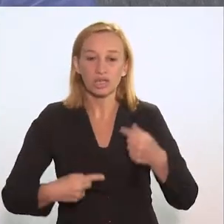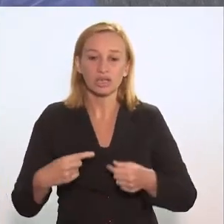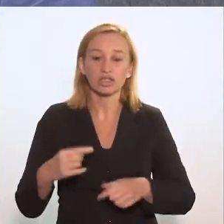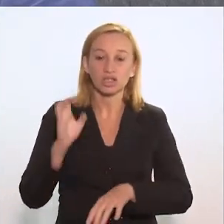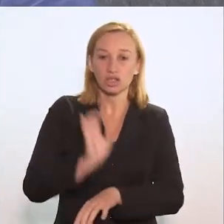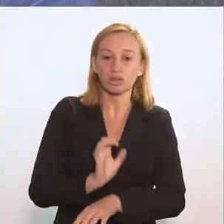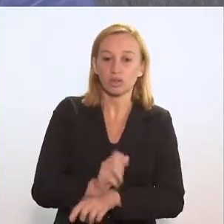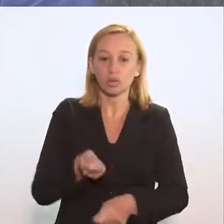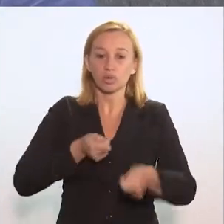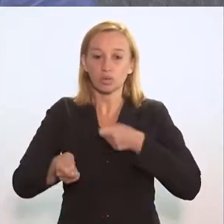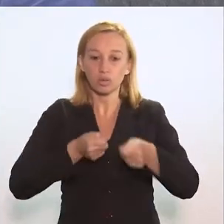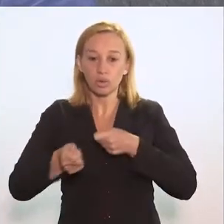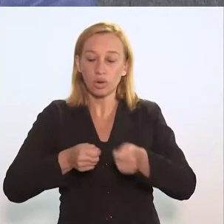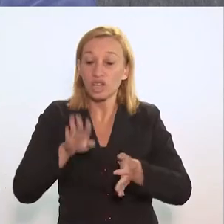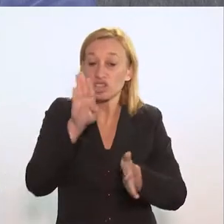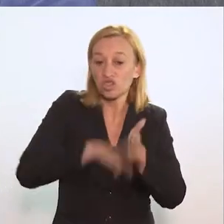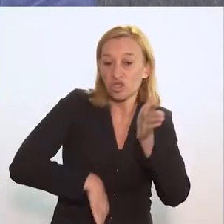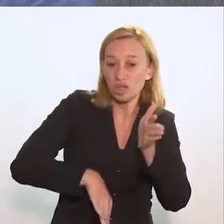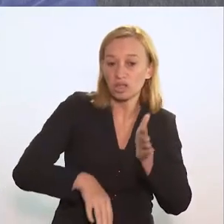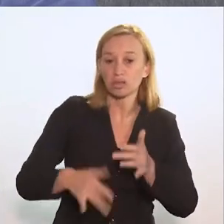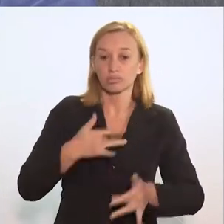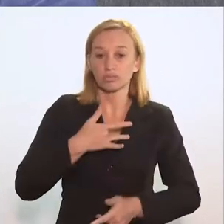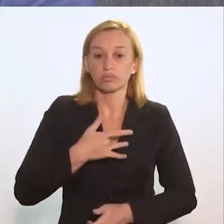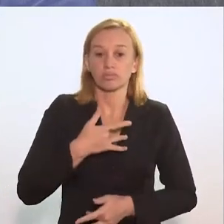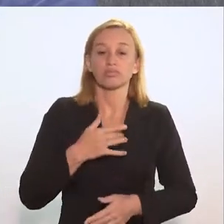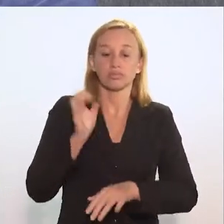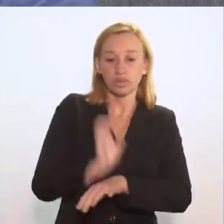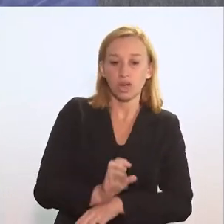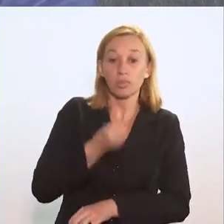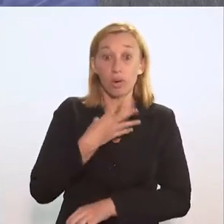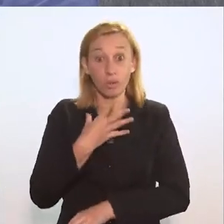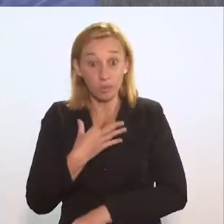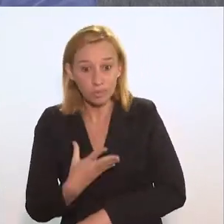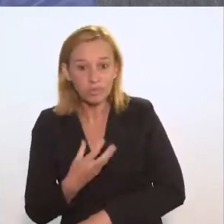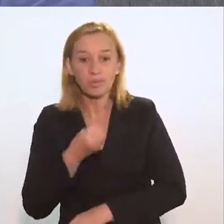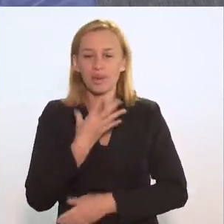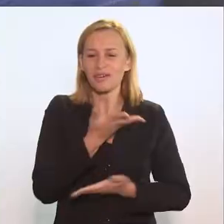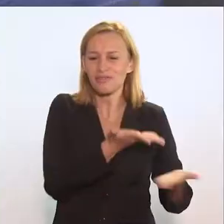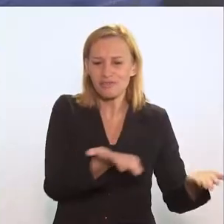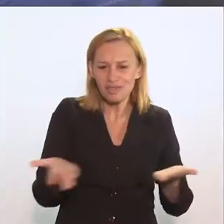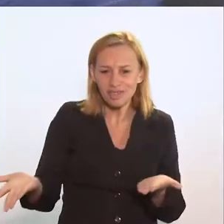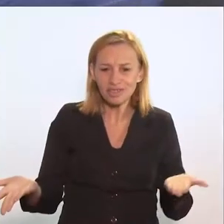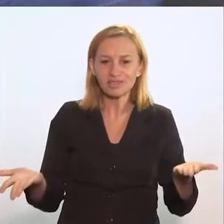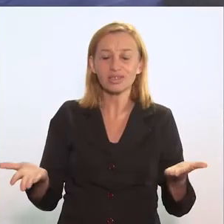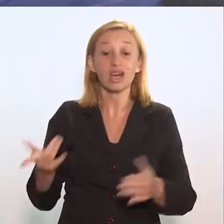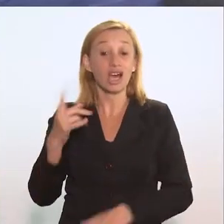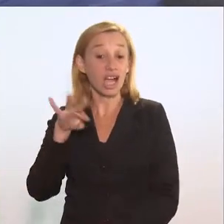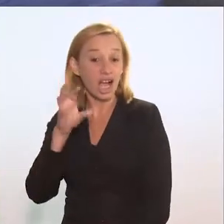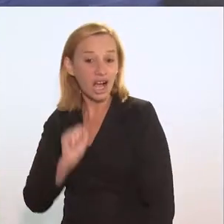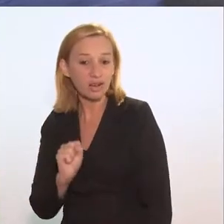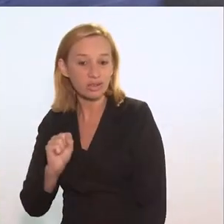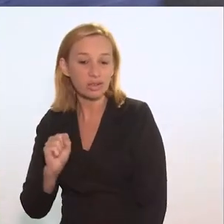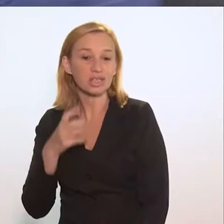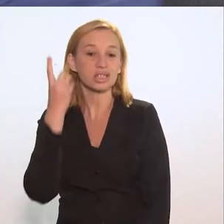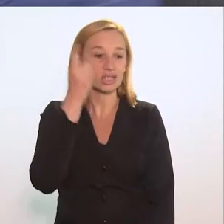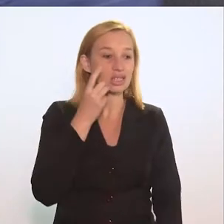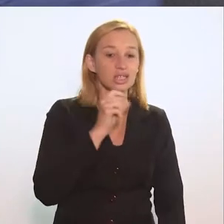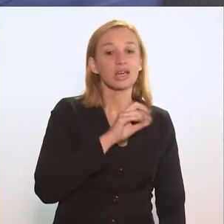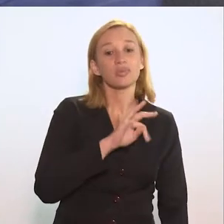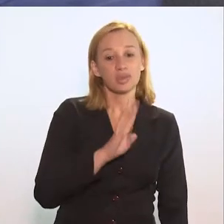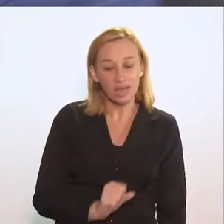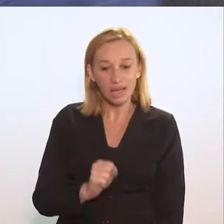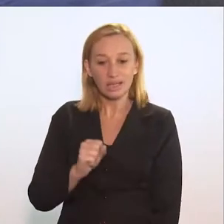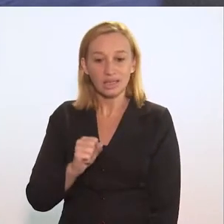estadual de controle e eliminação da tuberculose no estado. Tudo bom? Sejam muito bem-vindos, Carlos, Jesus e